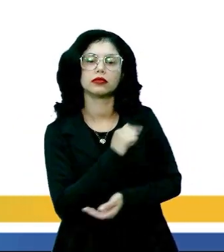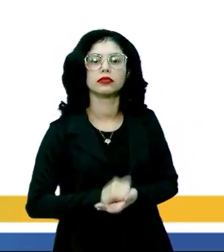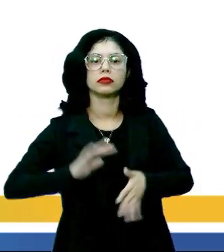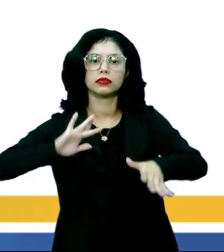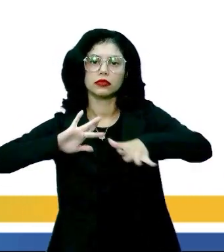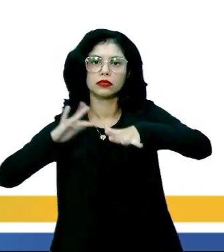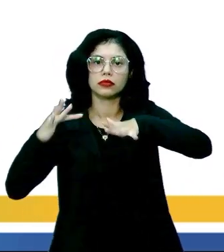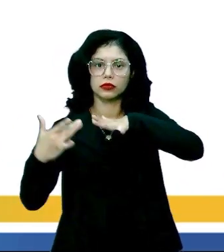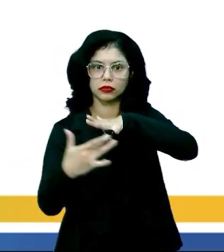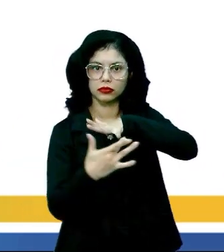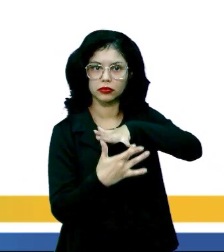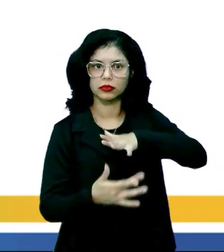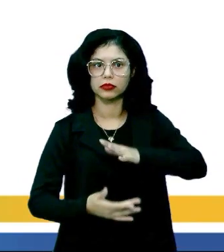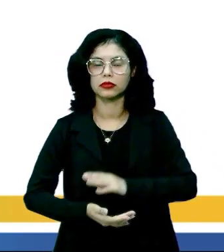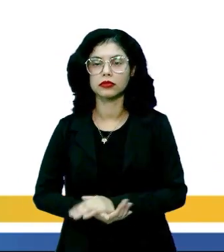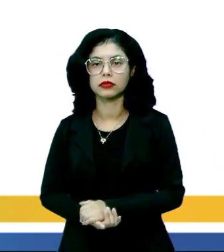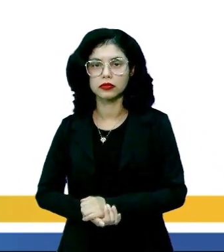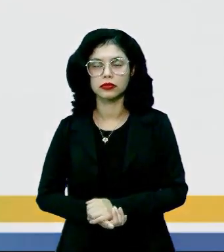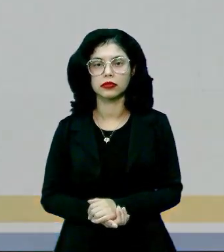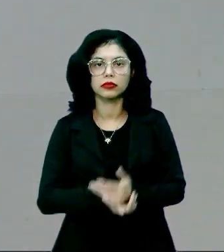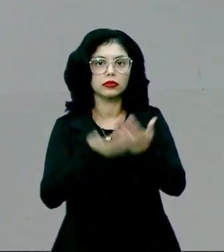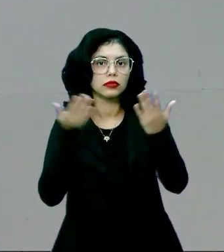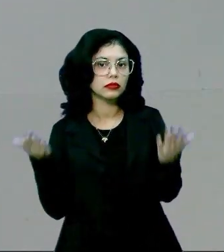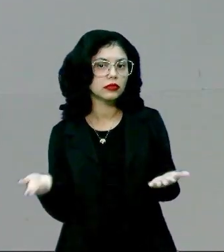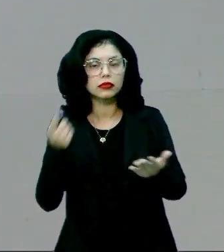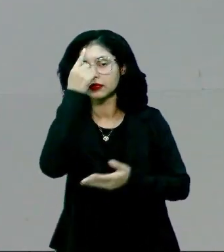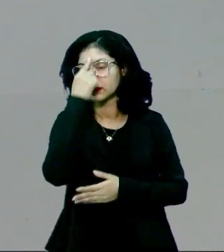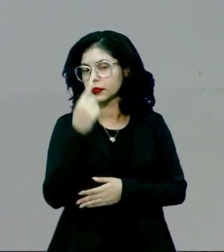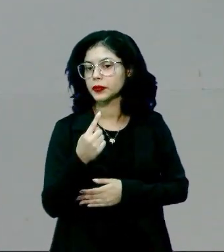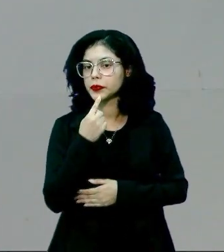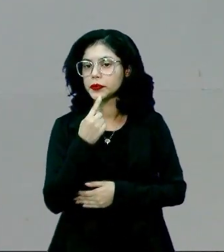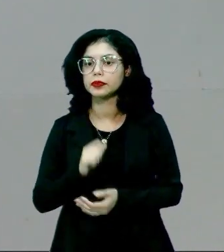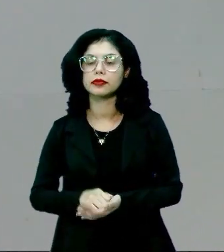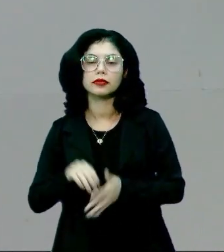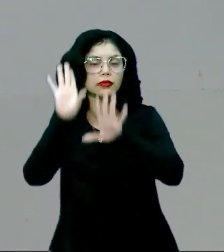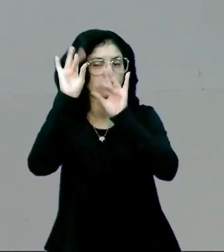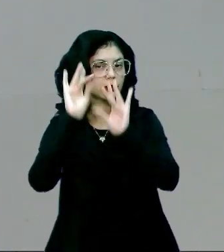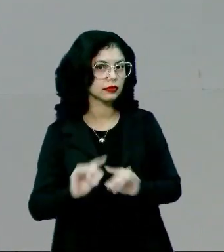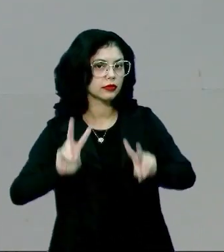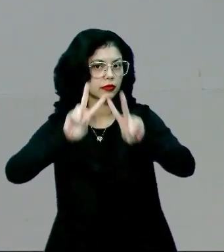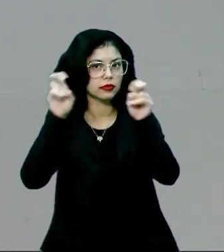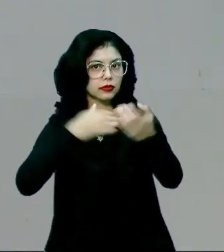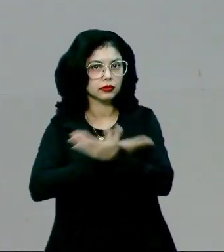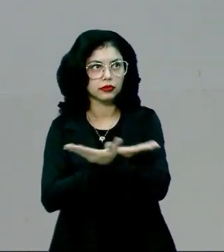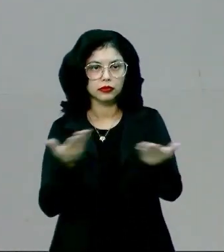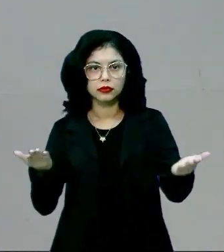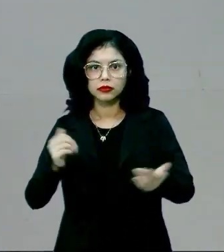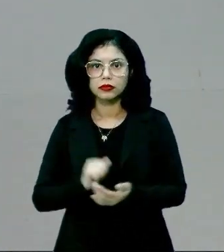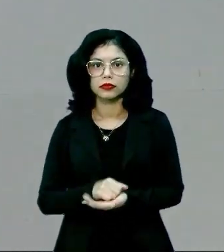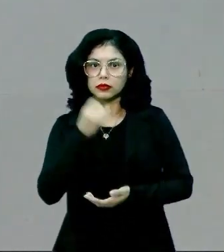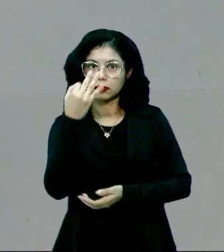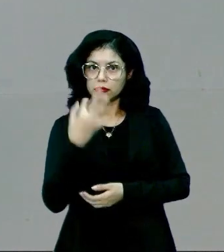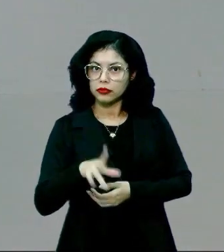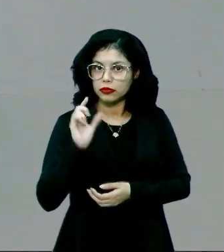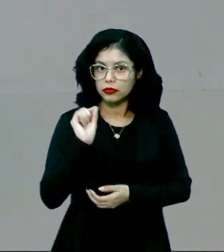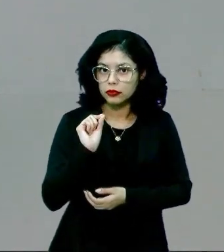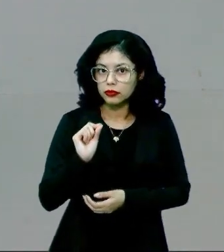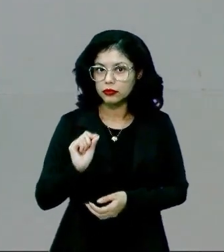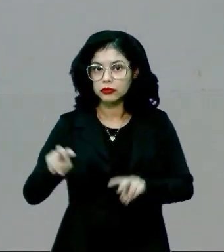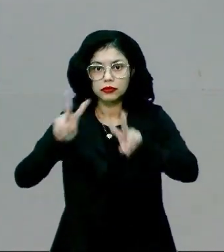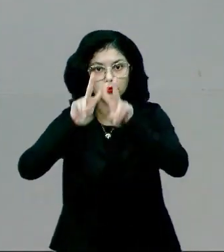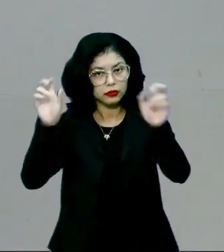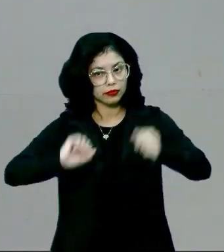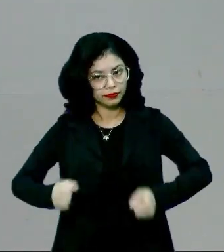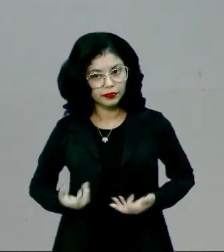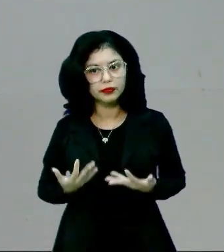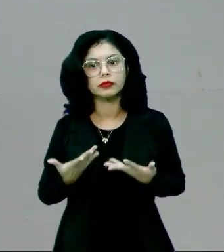somos a rede social. Então, o que é que a imagem, ela retrata a todos nós? Ela retrata justamente